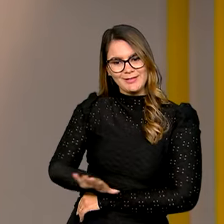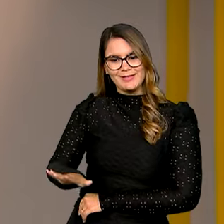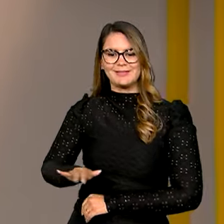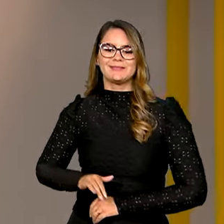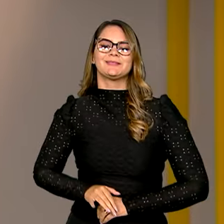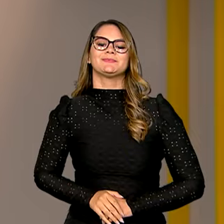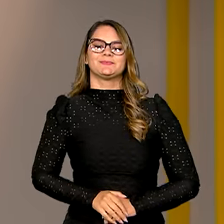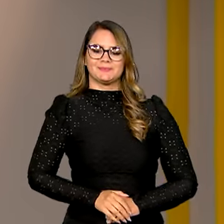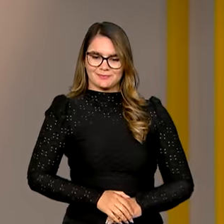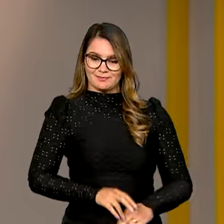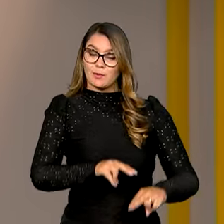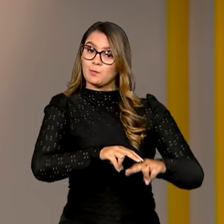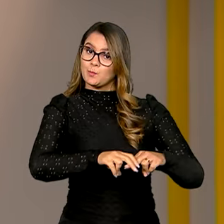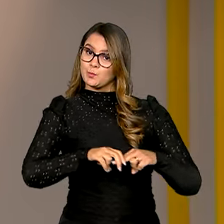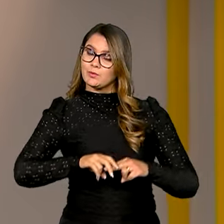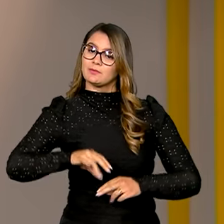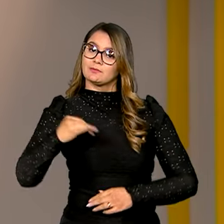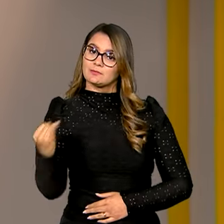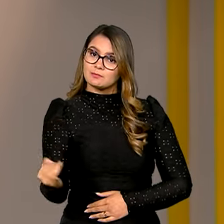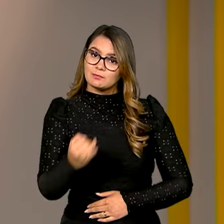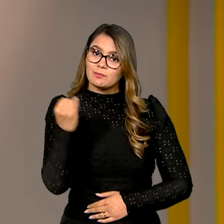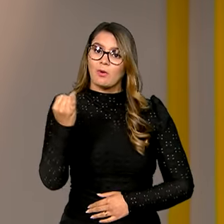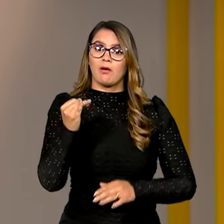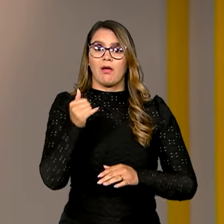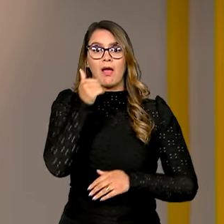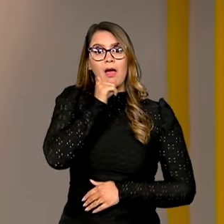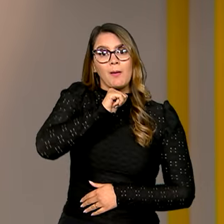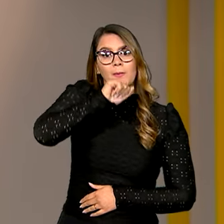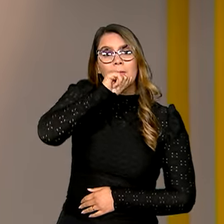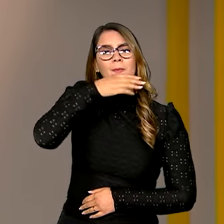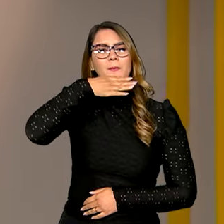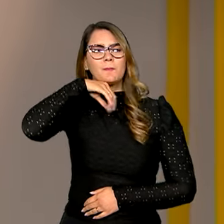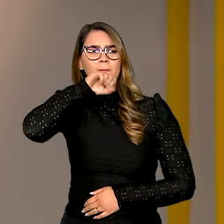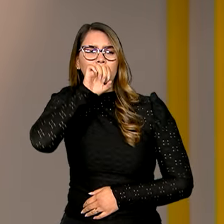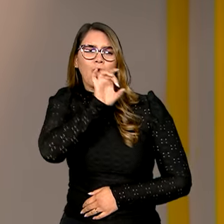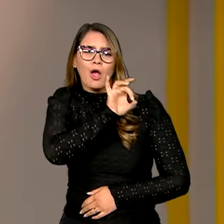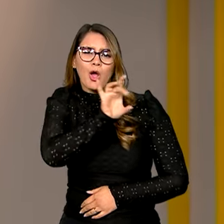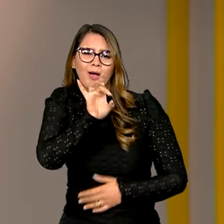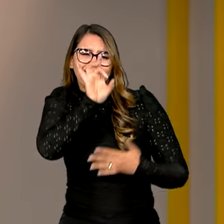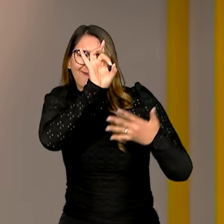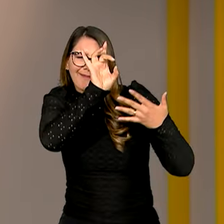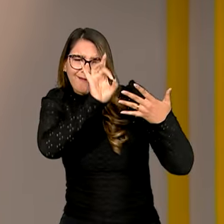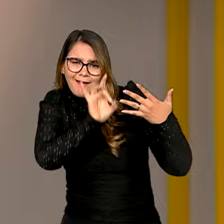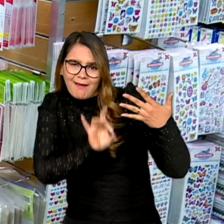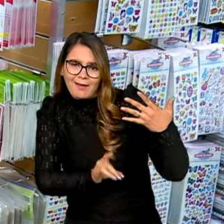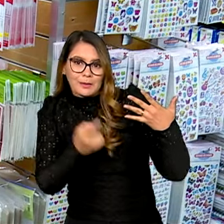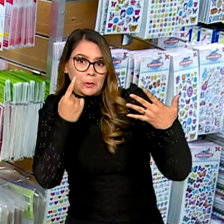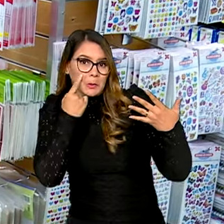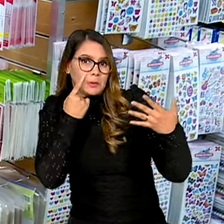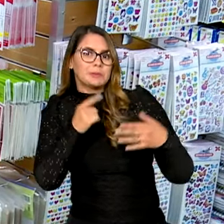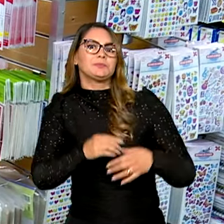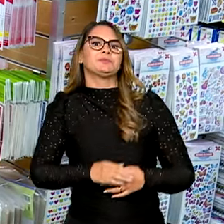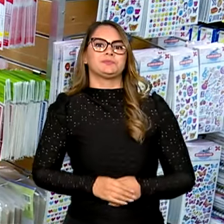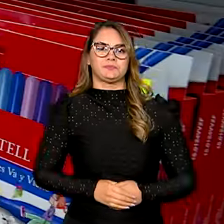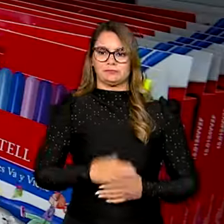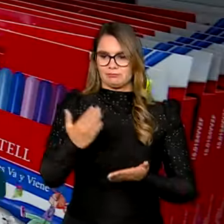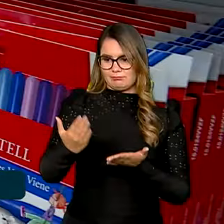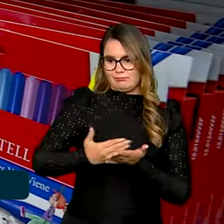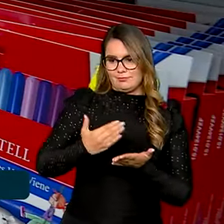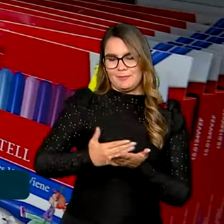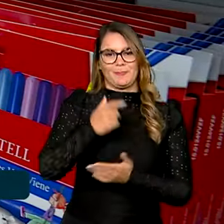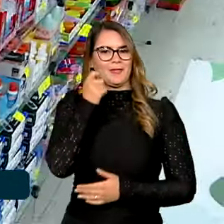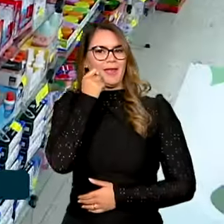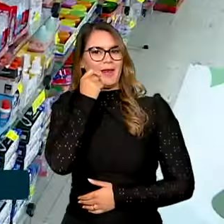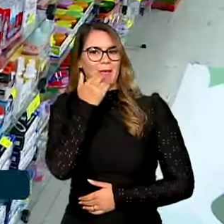Por isso, gente, é importante que os pais olhem cada item no carrinho. Entre cadernos,